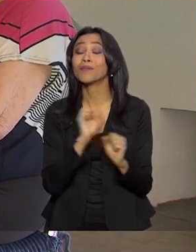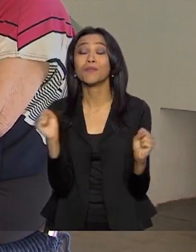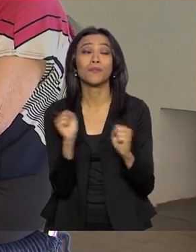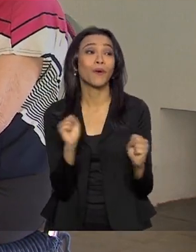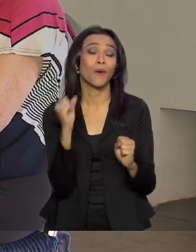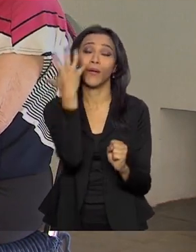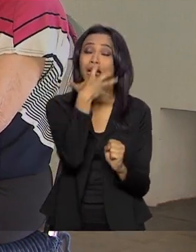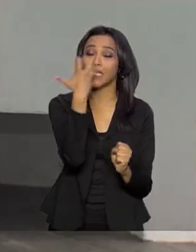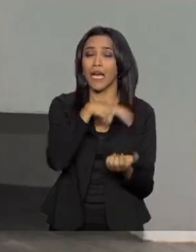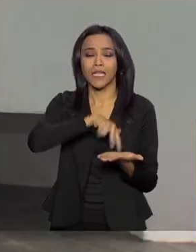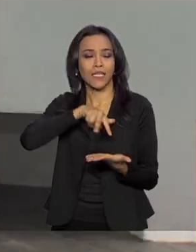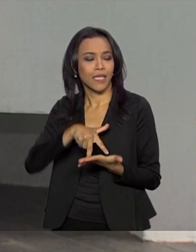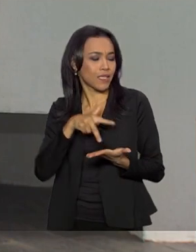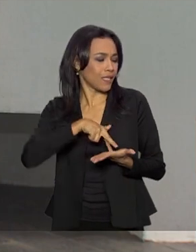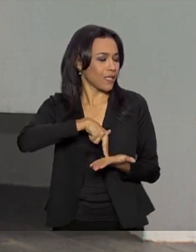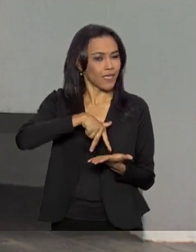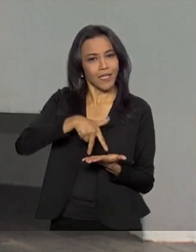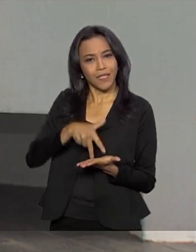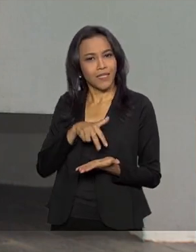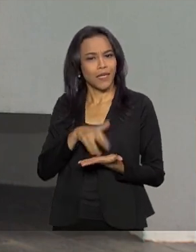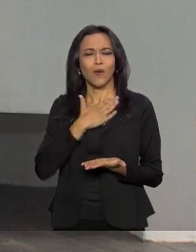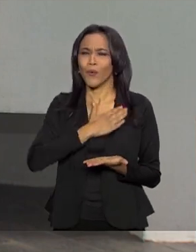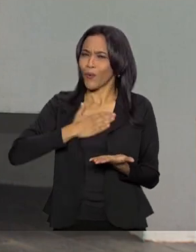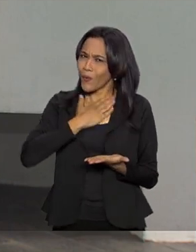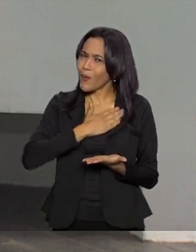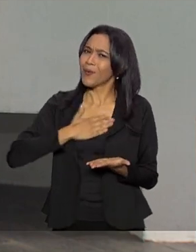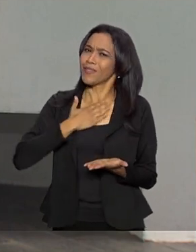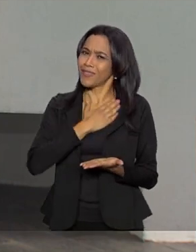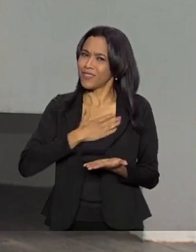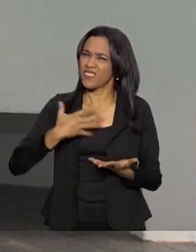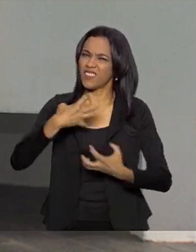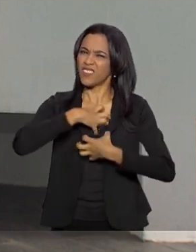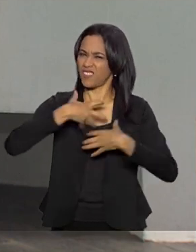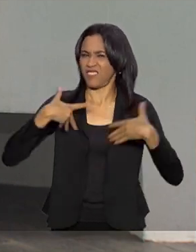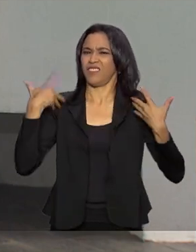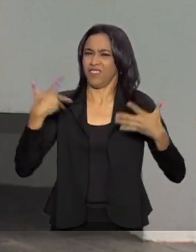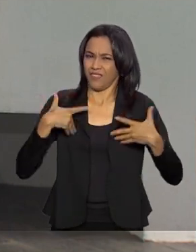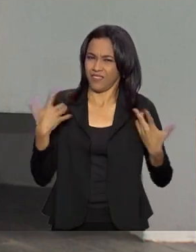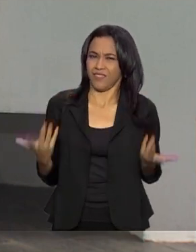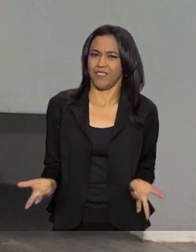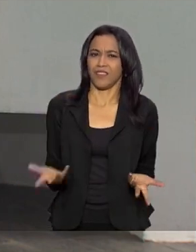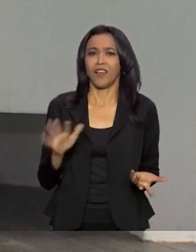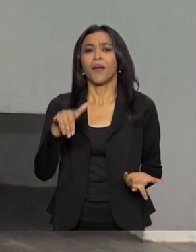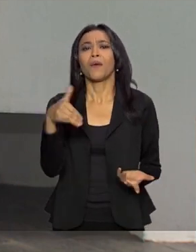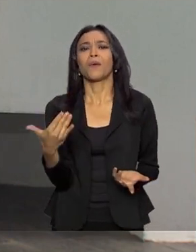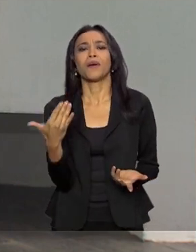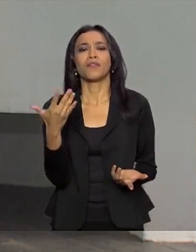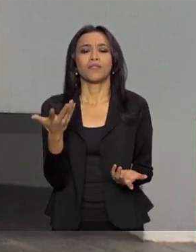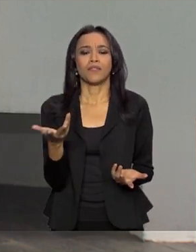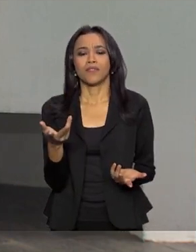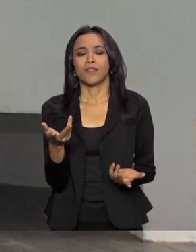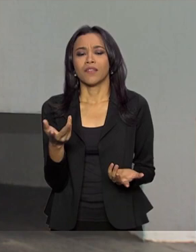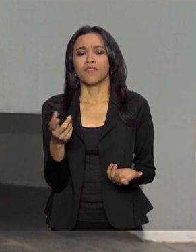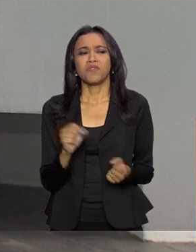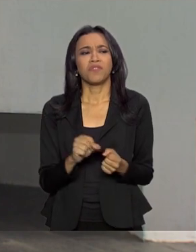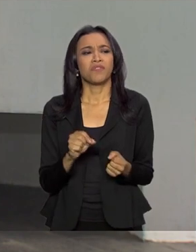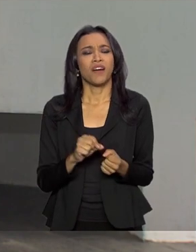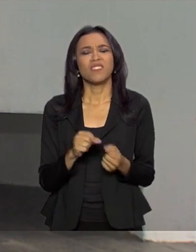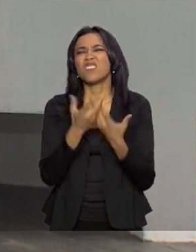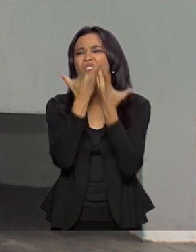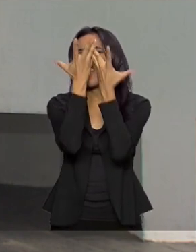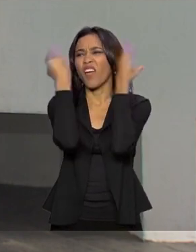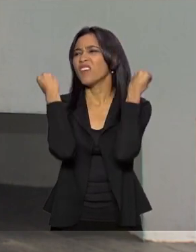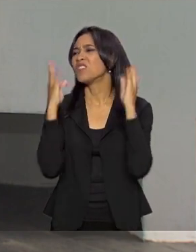adoro dançar. Então, é uma coisa que dá muita alegria. A gente, quando está fazendo isso no palco, a gente esquece de